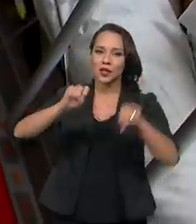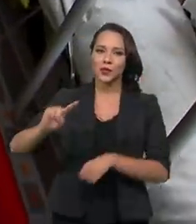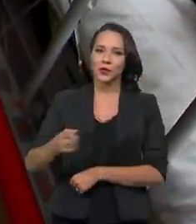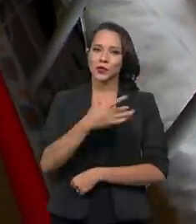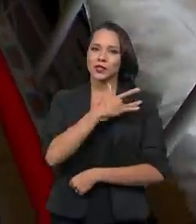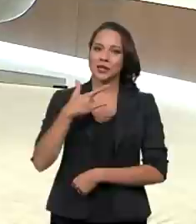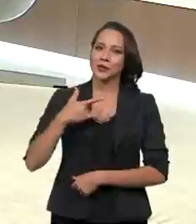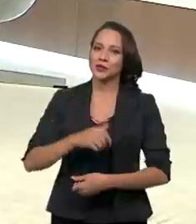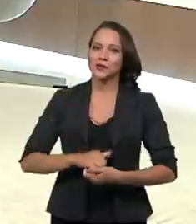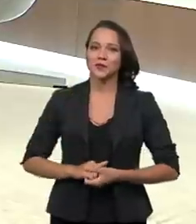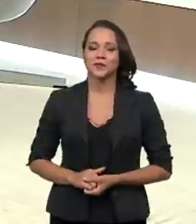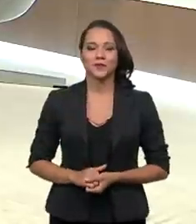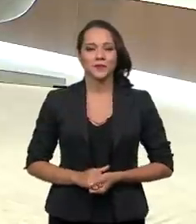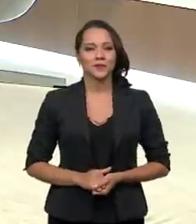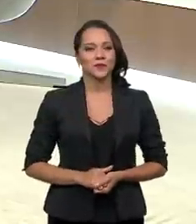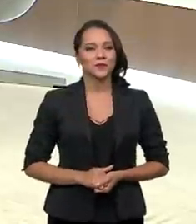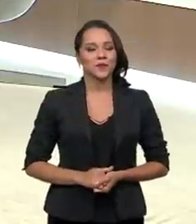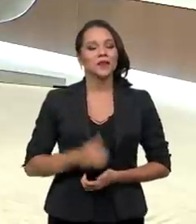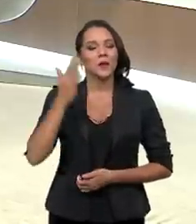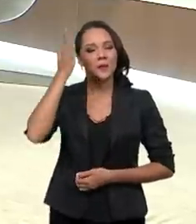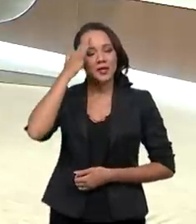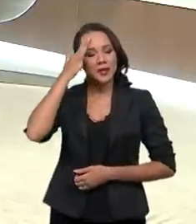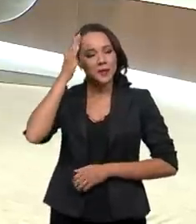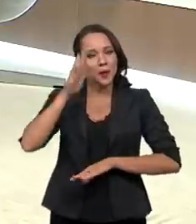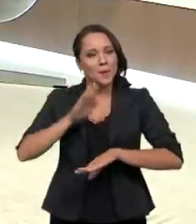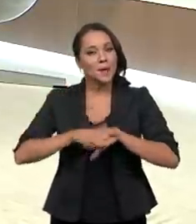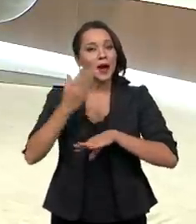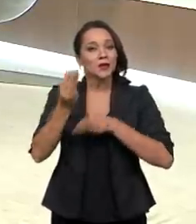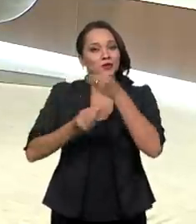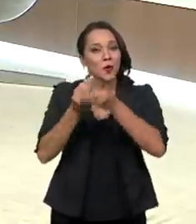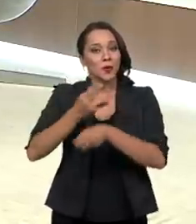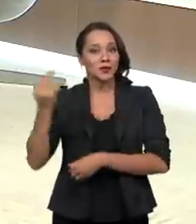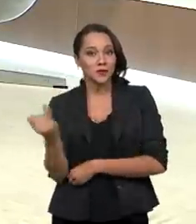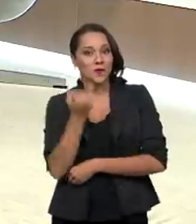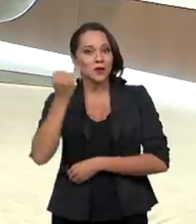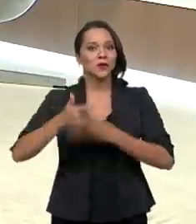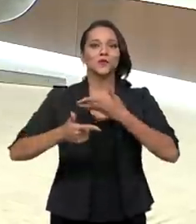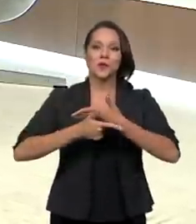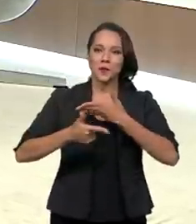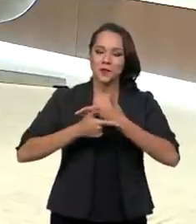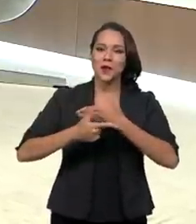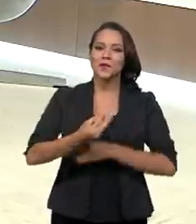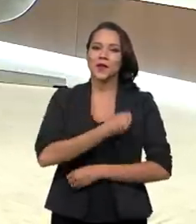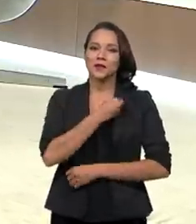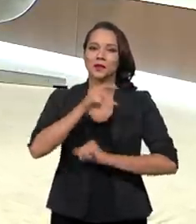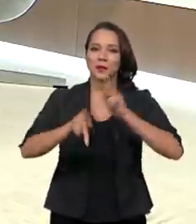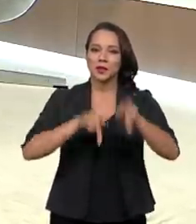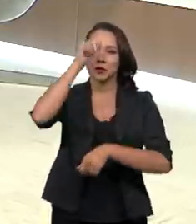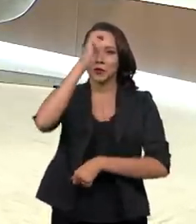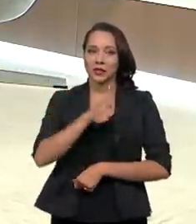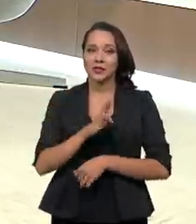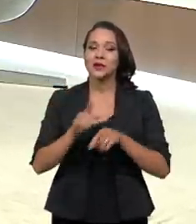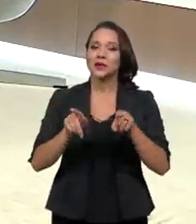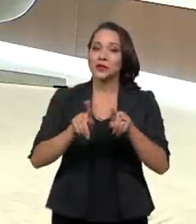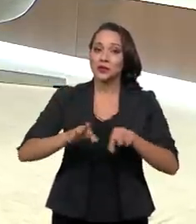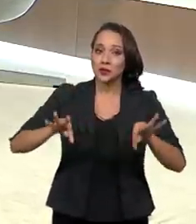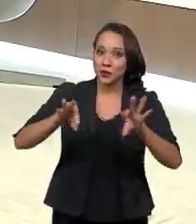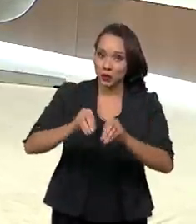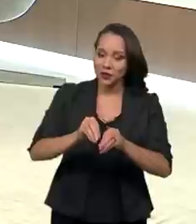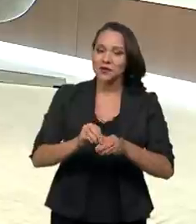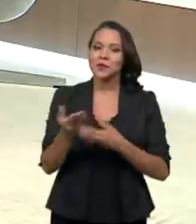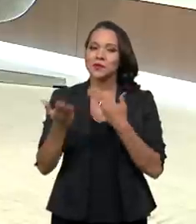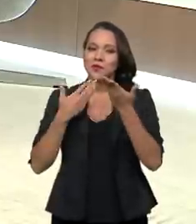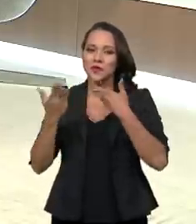Único de Saúde. Para saber um pouco mais sobre esse importante papel na vida dos brasileiros e das brasileiras,